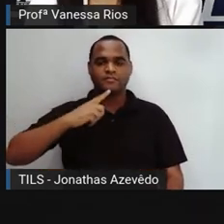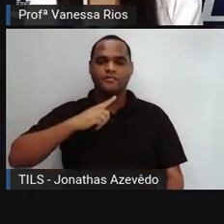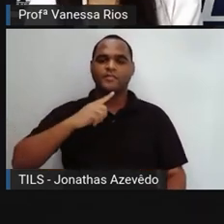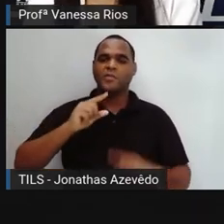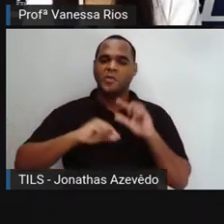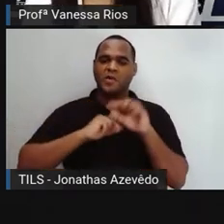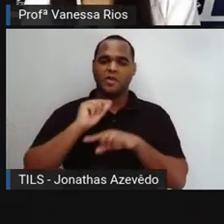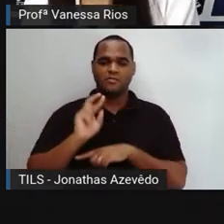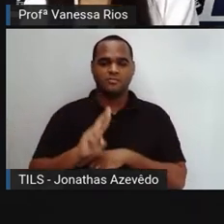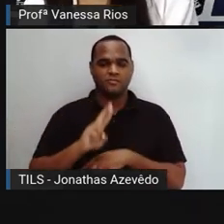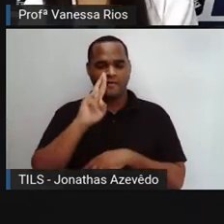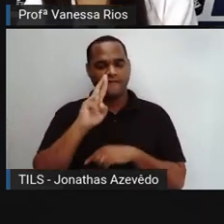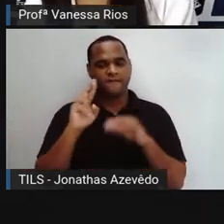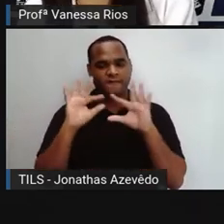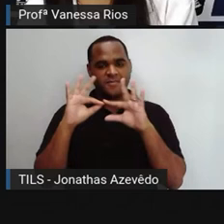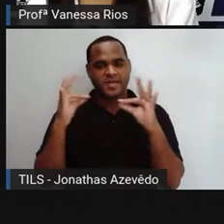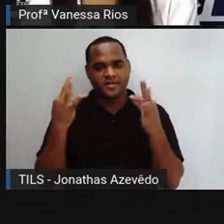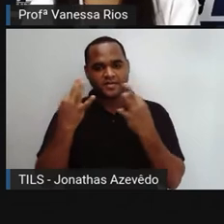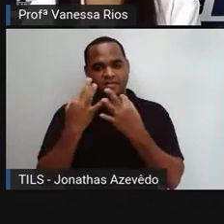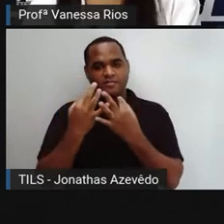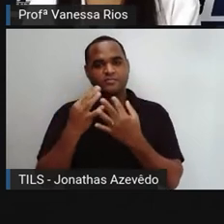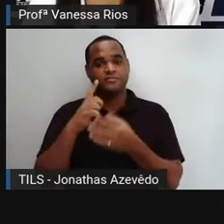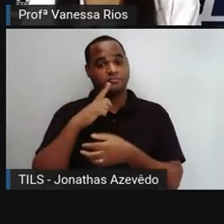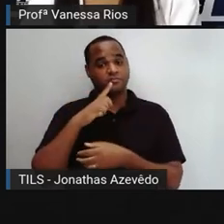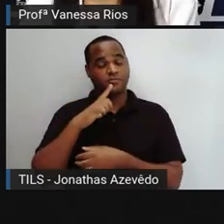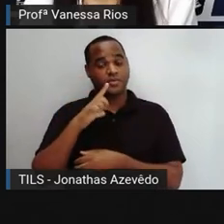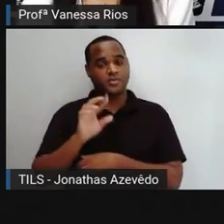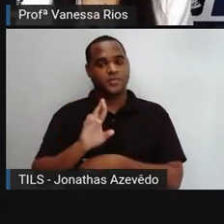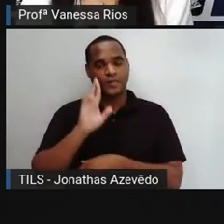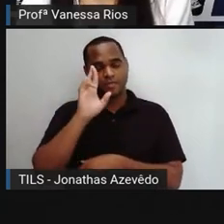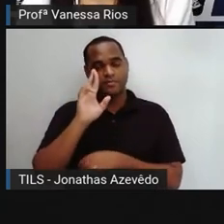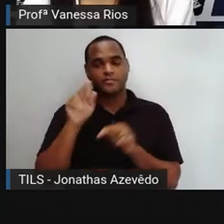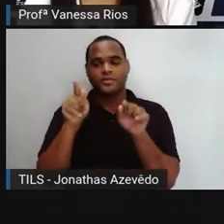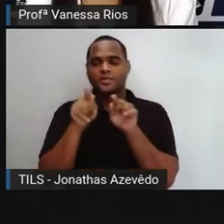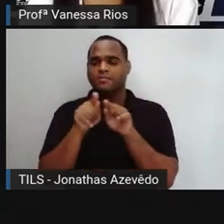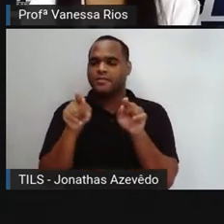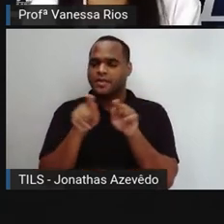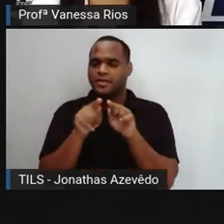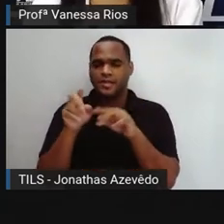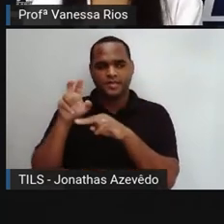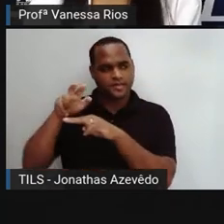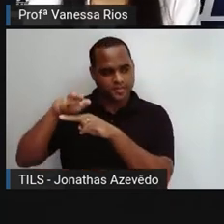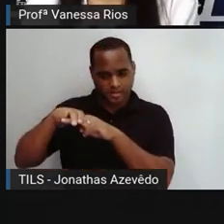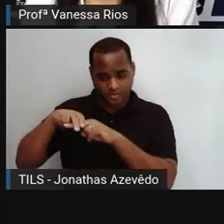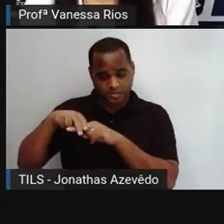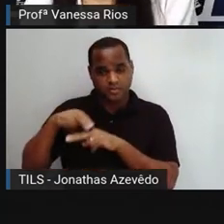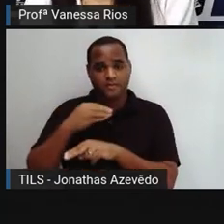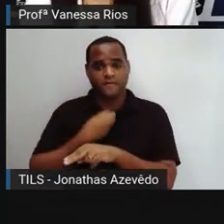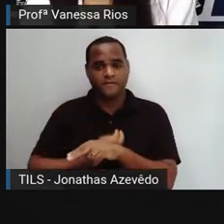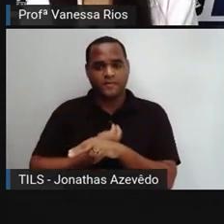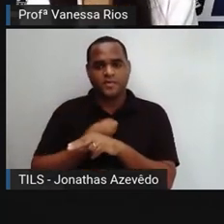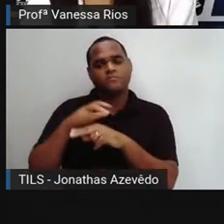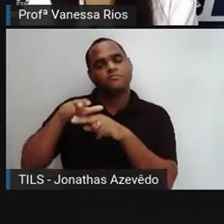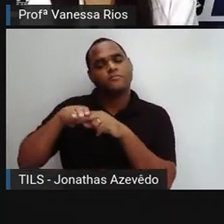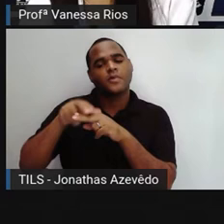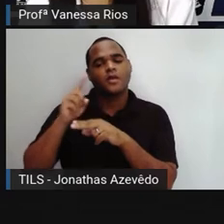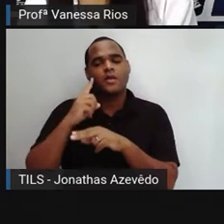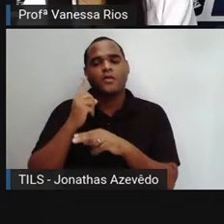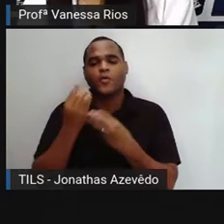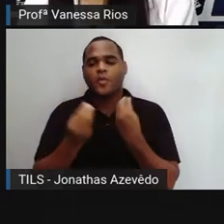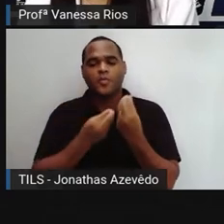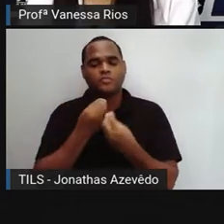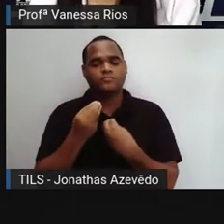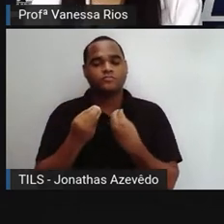o chefe da família, de estar sentado também. Então, posicionamento das pessoas.